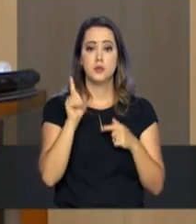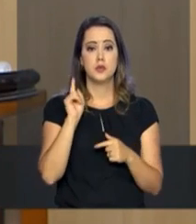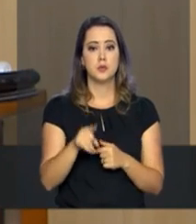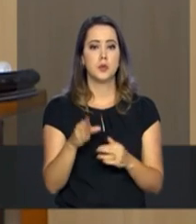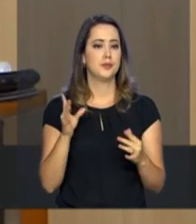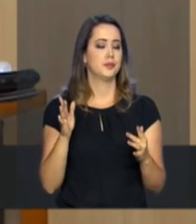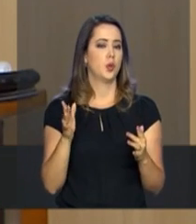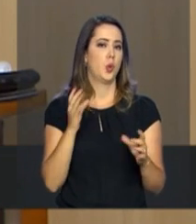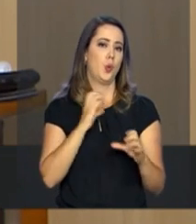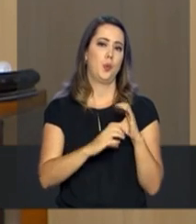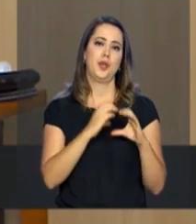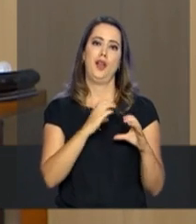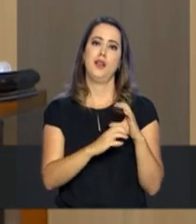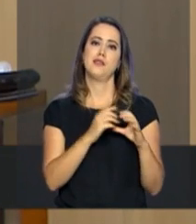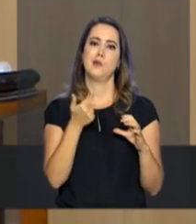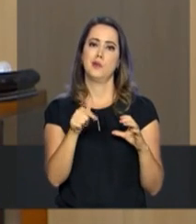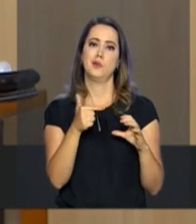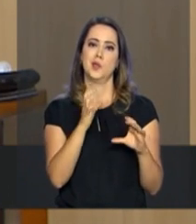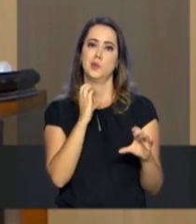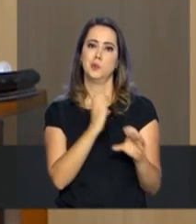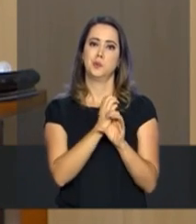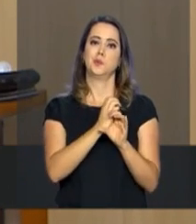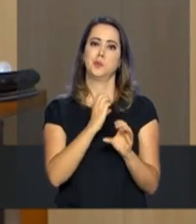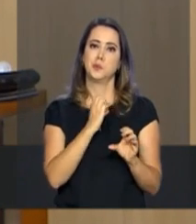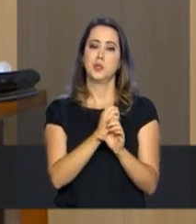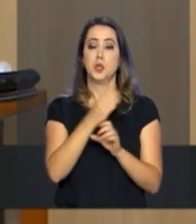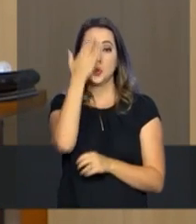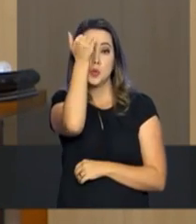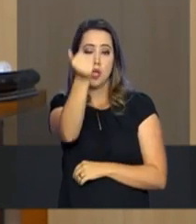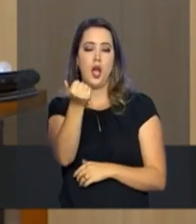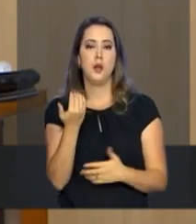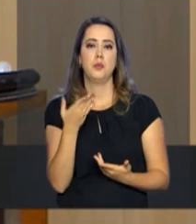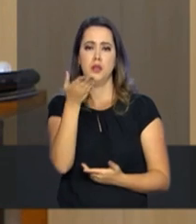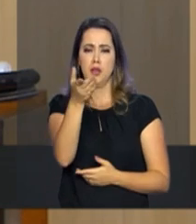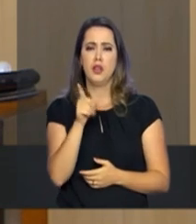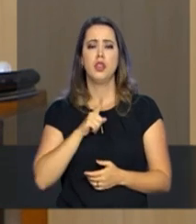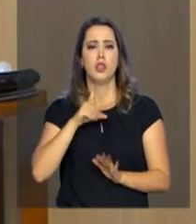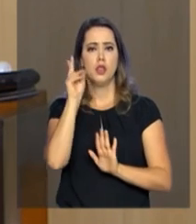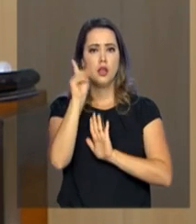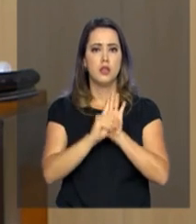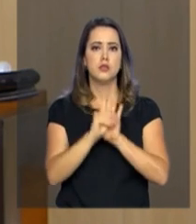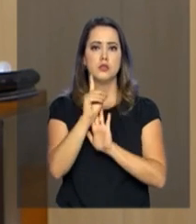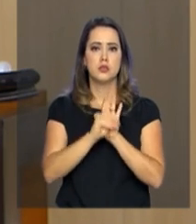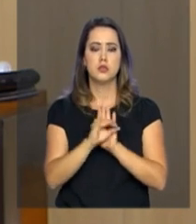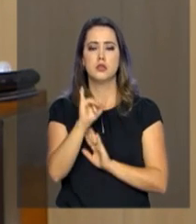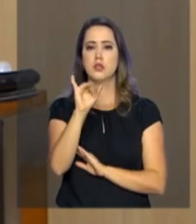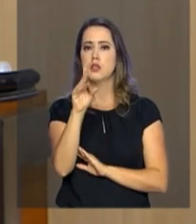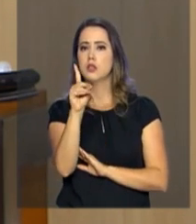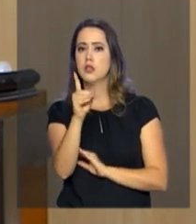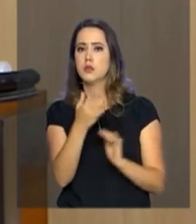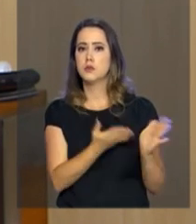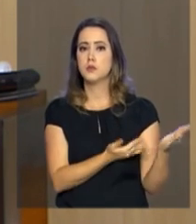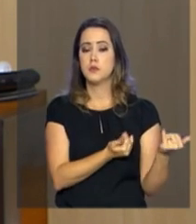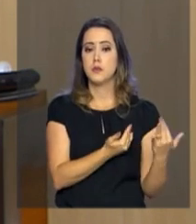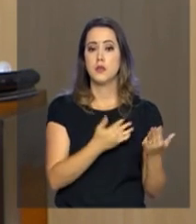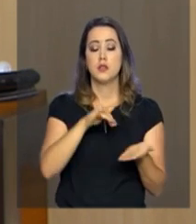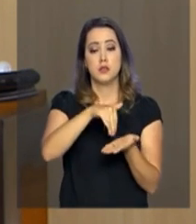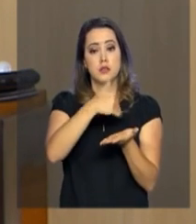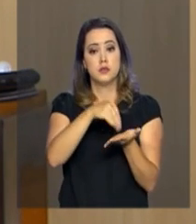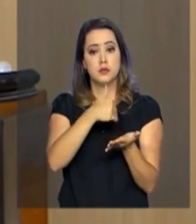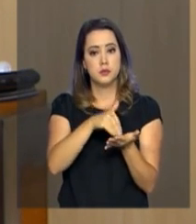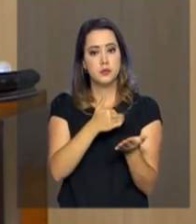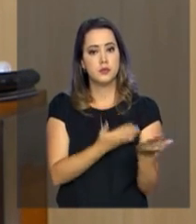comunicação, de informação, que esse jovem que é beneficiário não sabe que é beneficiário. Então a Secretaria Nacional de